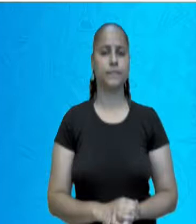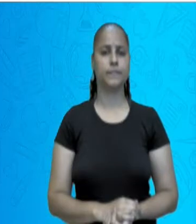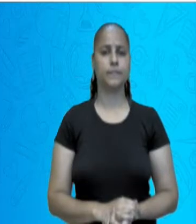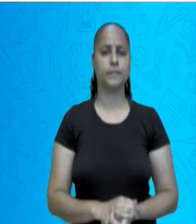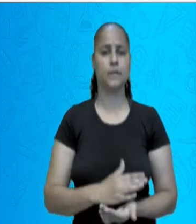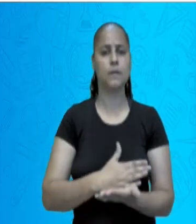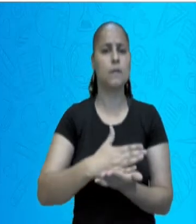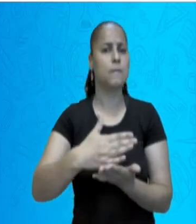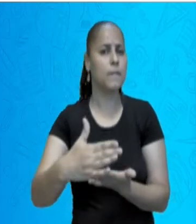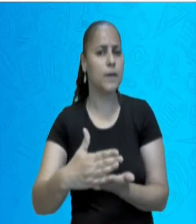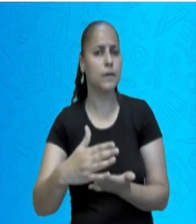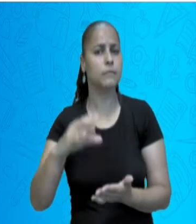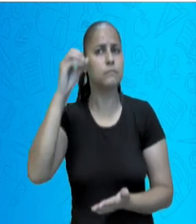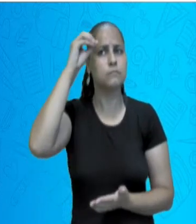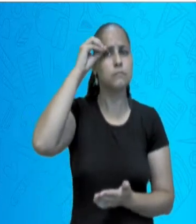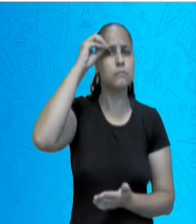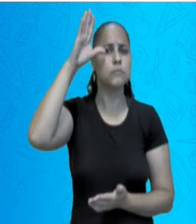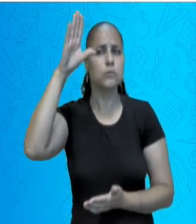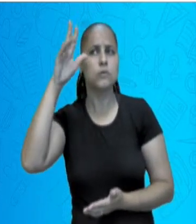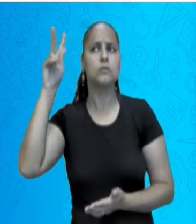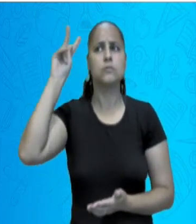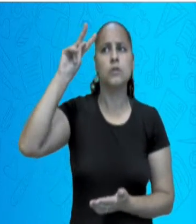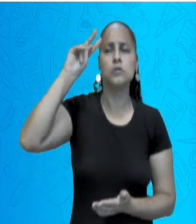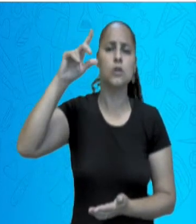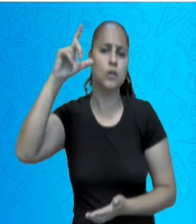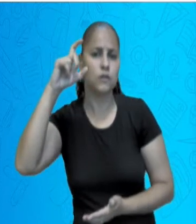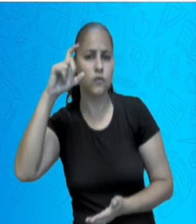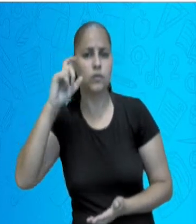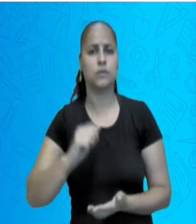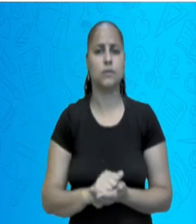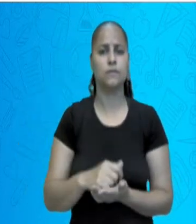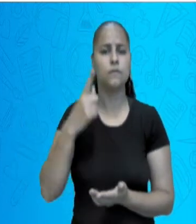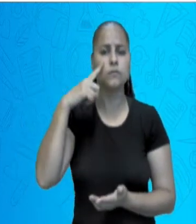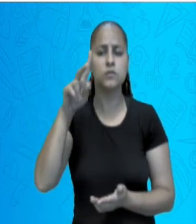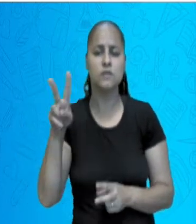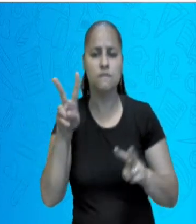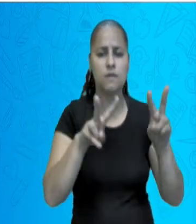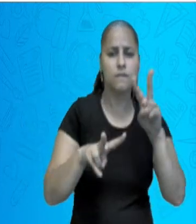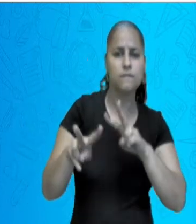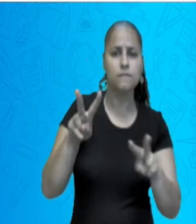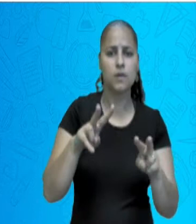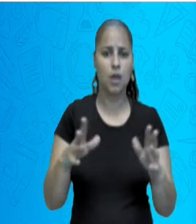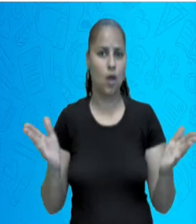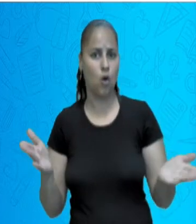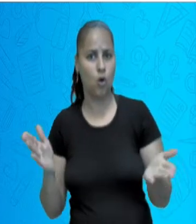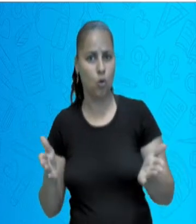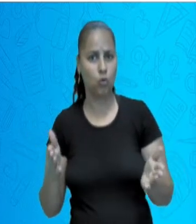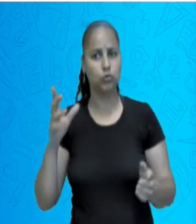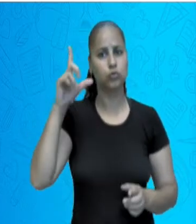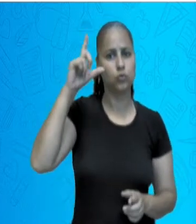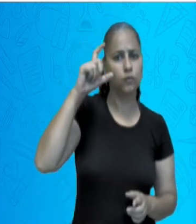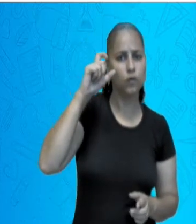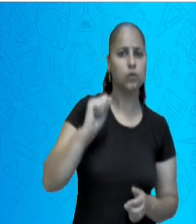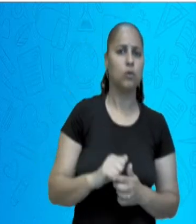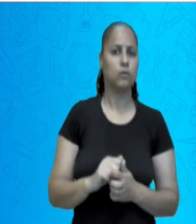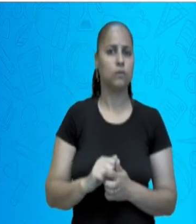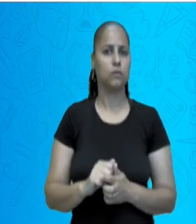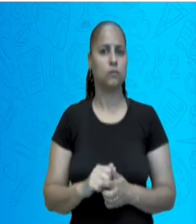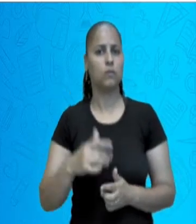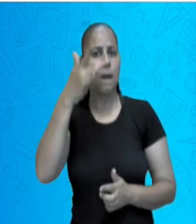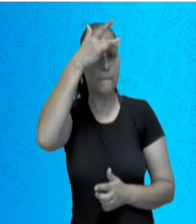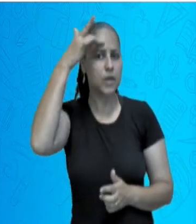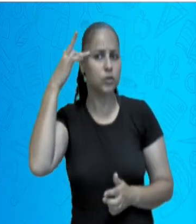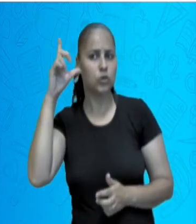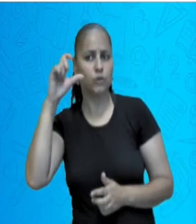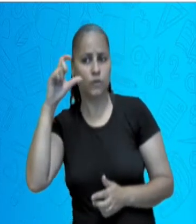Embarcar no conhecimento da história da fotografia, vai mostrar que, se hoje em dia um fotógrafo não pode ser